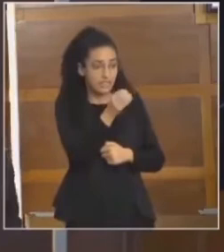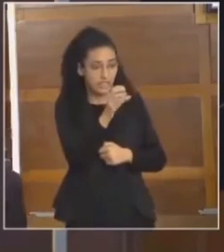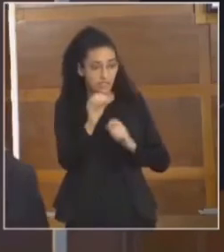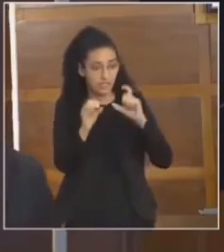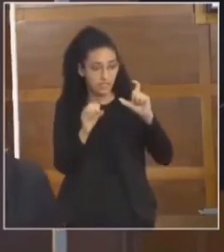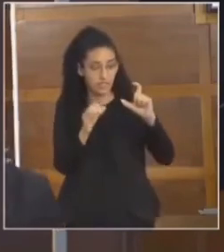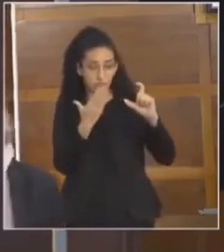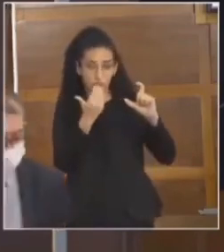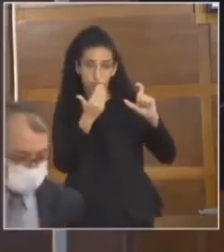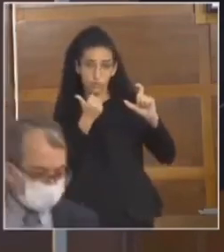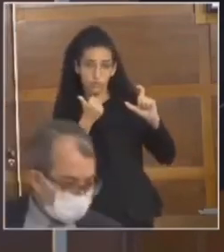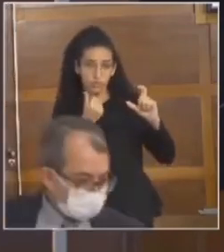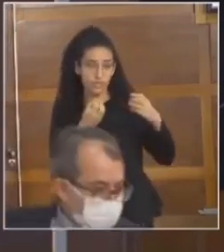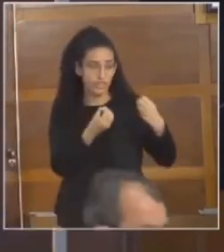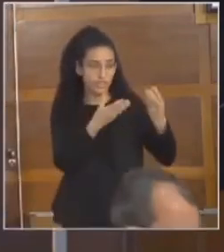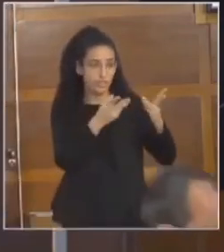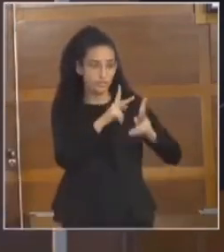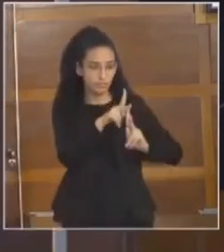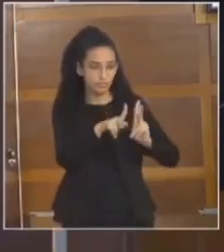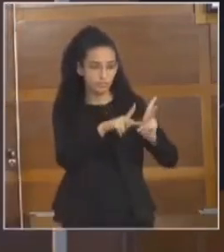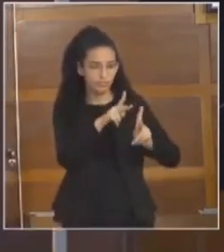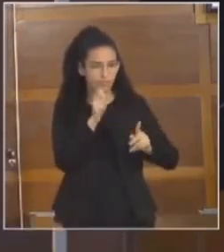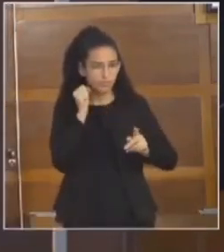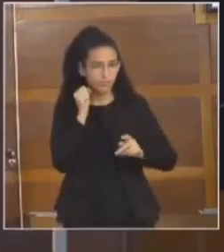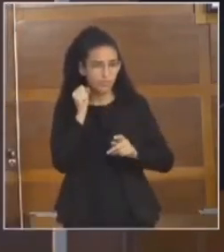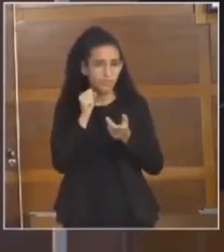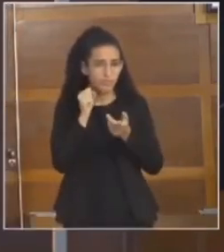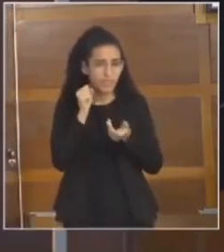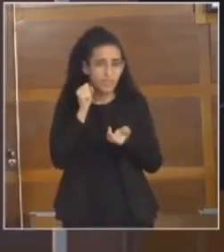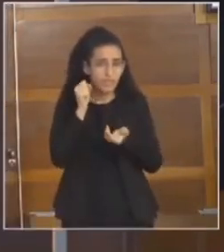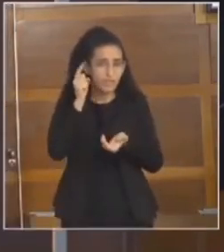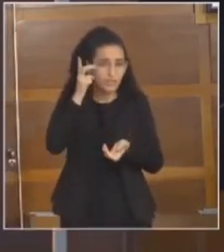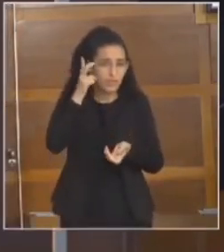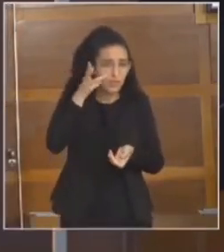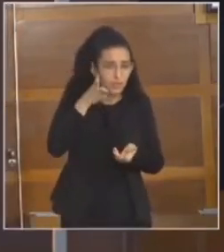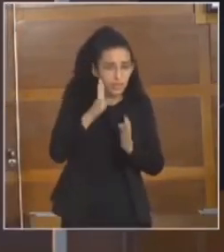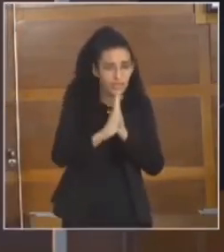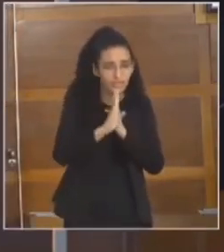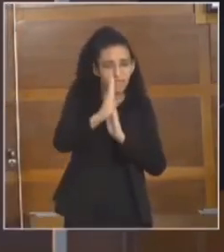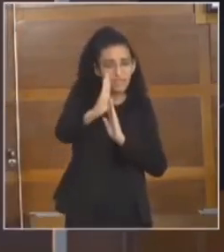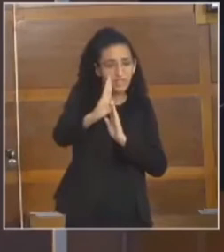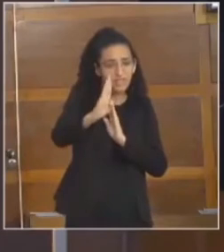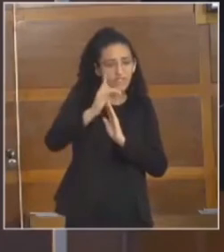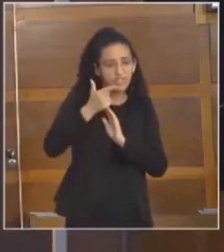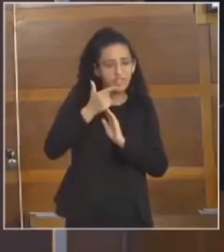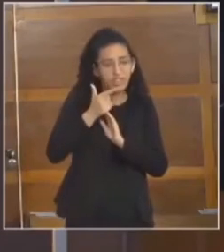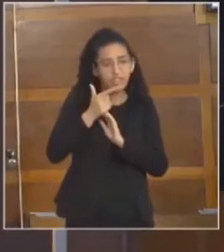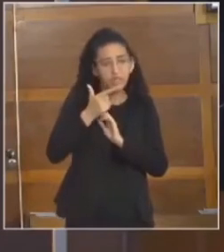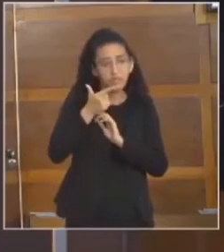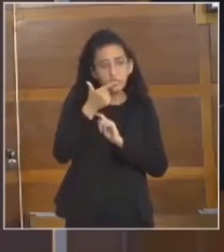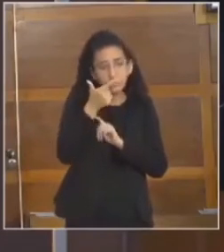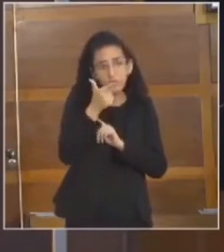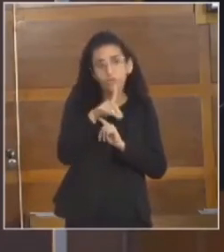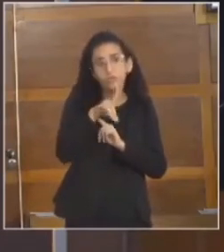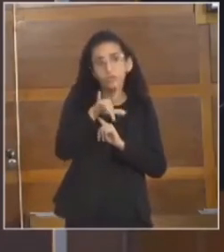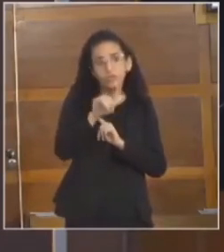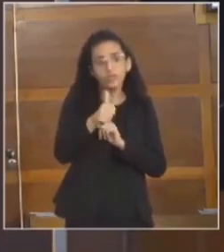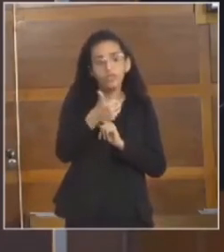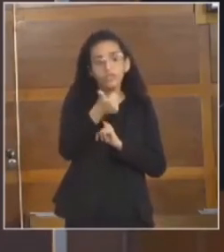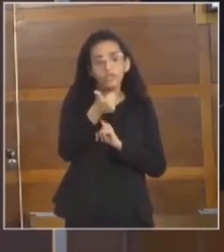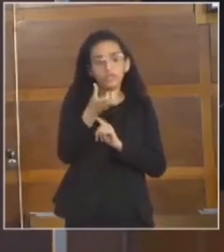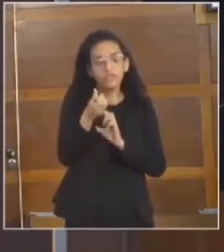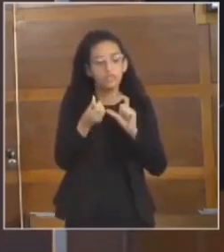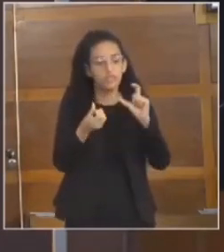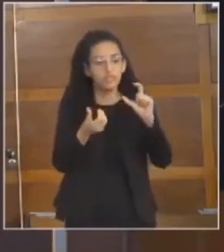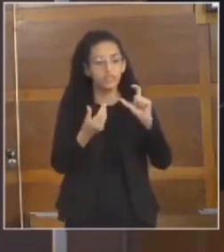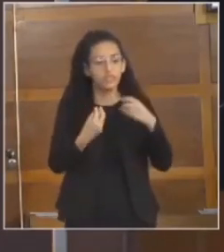cartões alimentação, deixar a população a madrugada inteira numa fila, e no outro dia só entregar 16